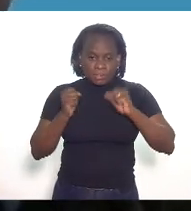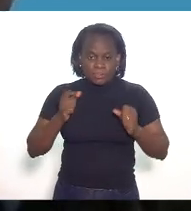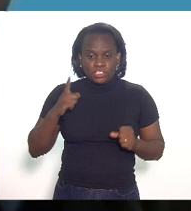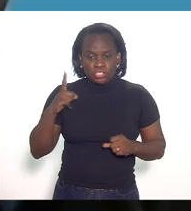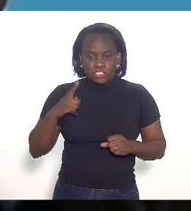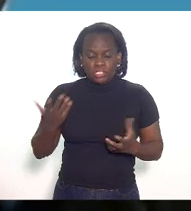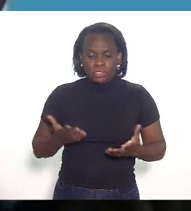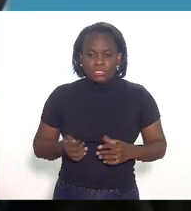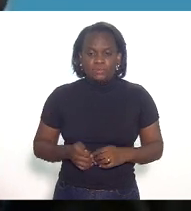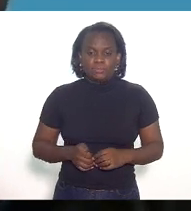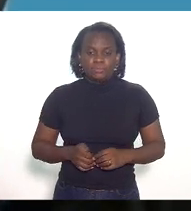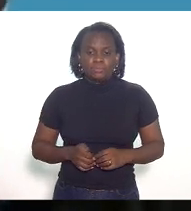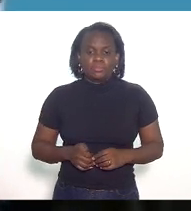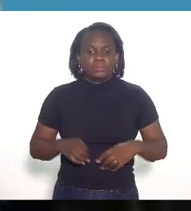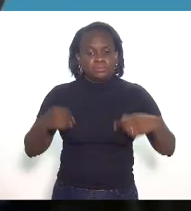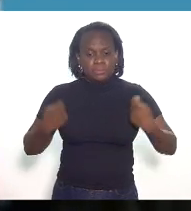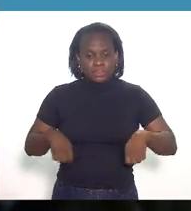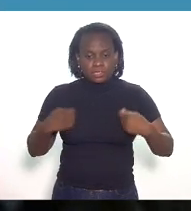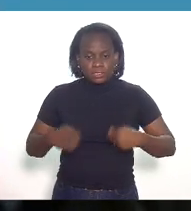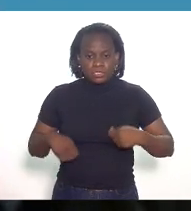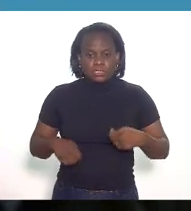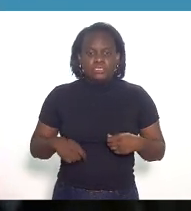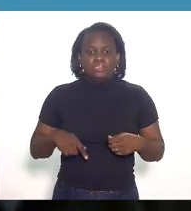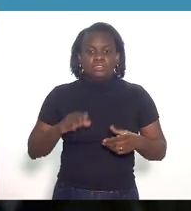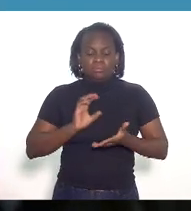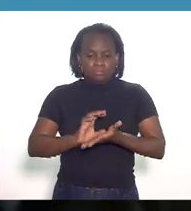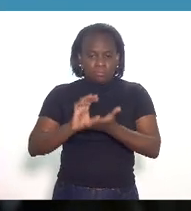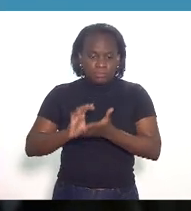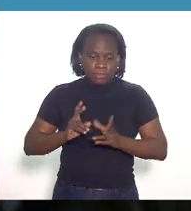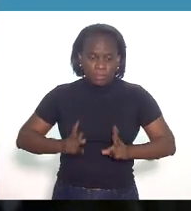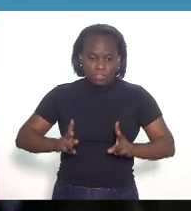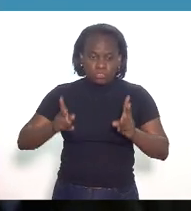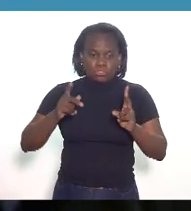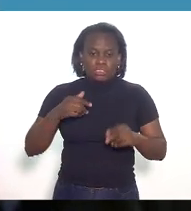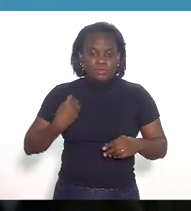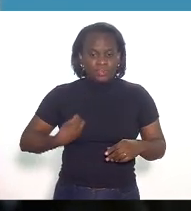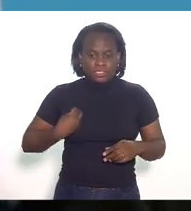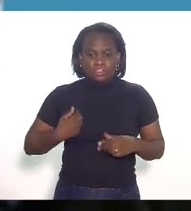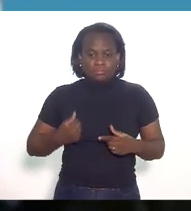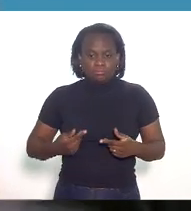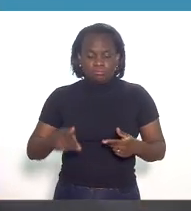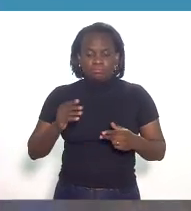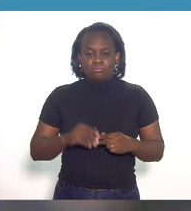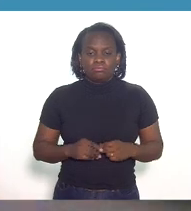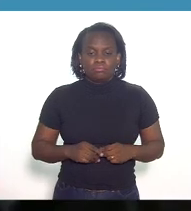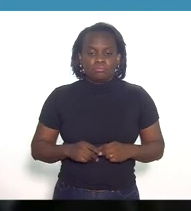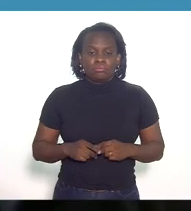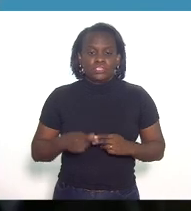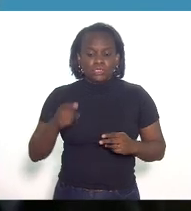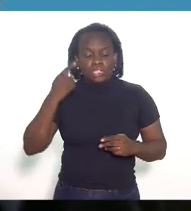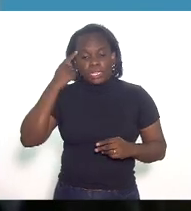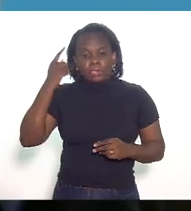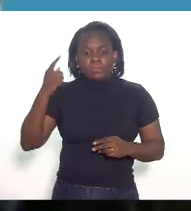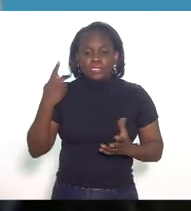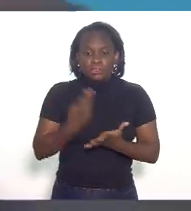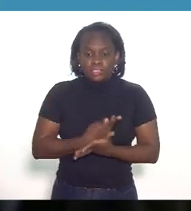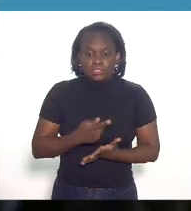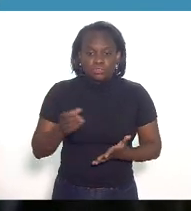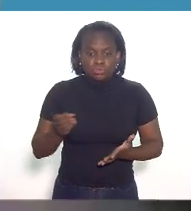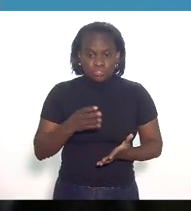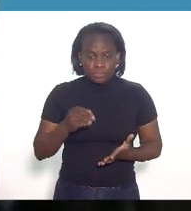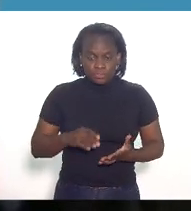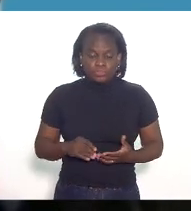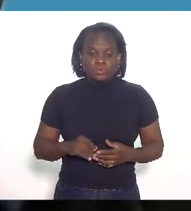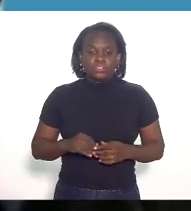existentes que precisam de investimentos para manter essa vida útil eu vou só lembrar um caso recente só para